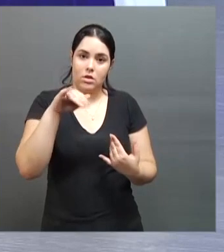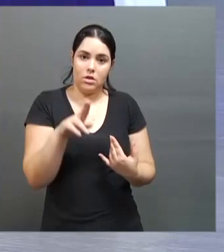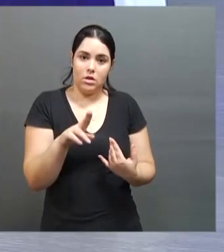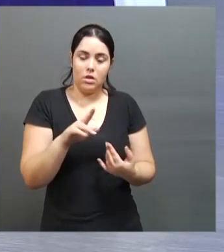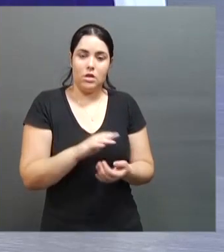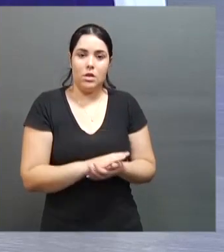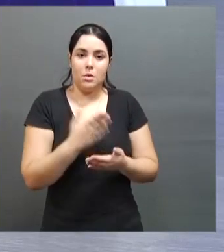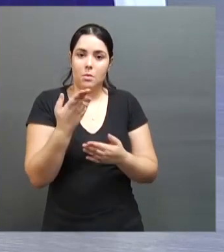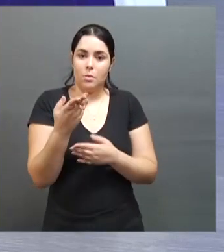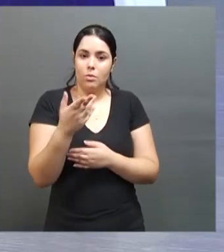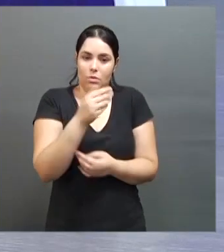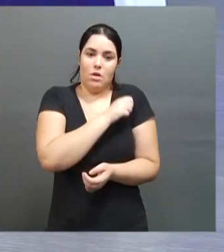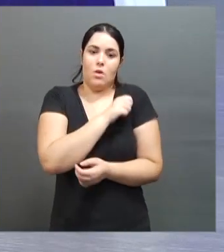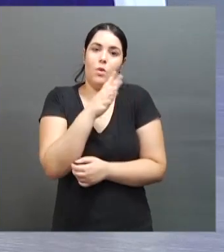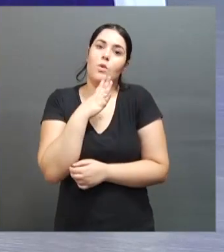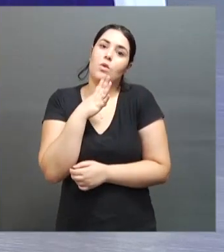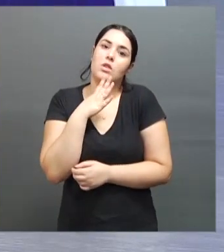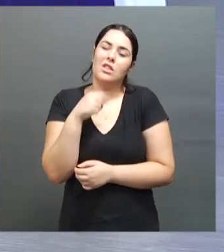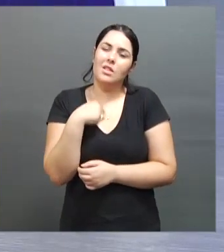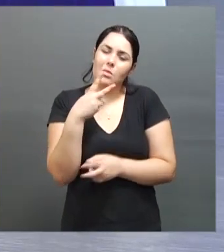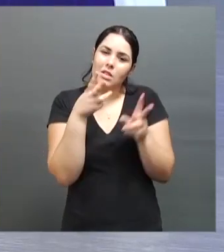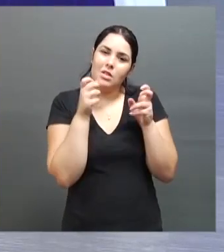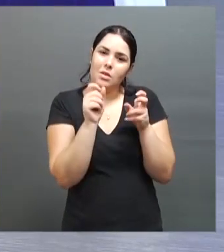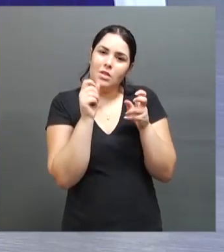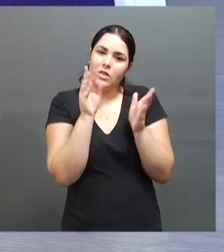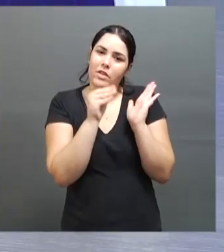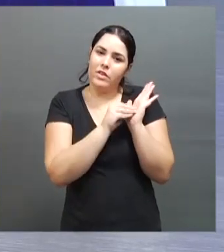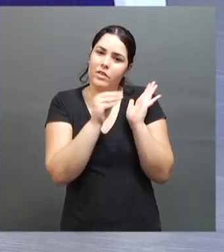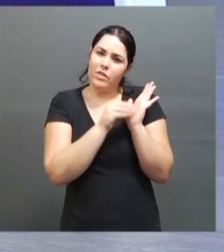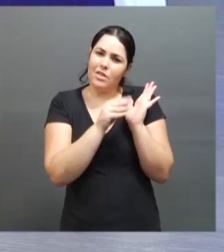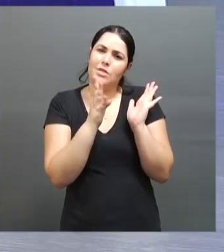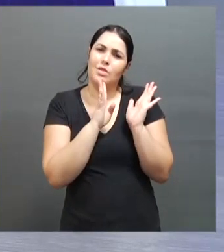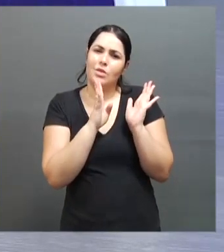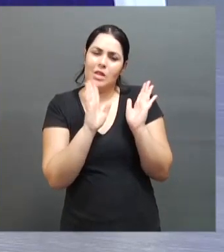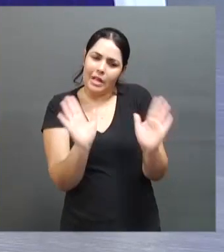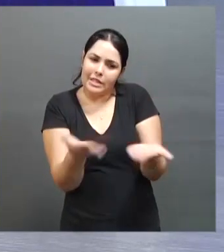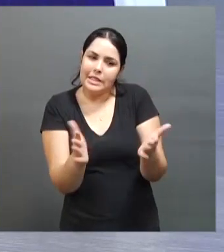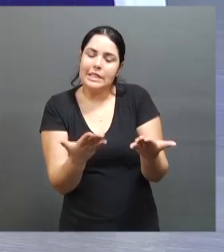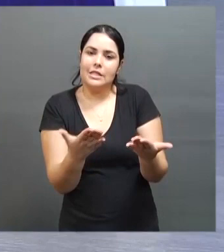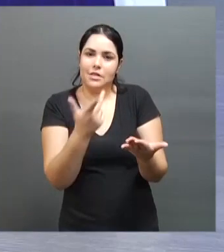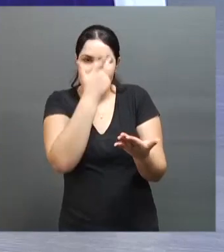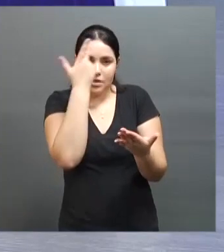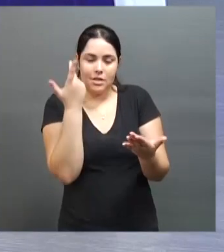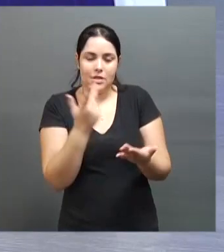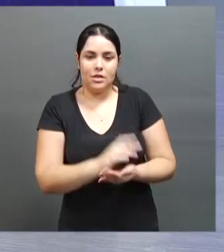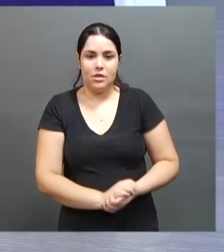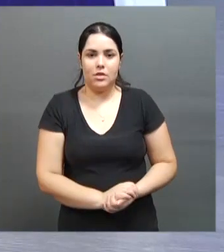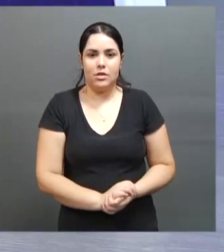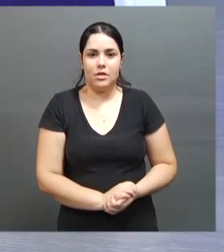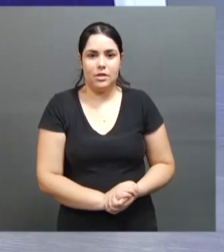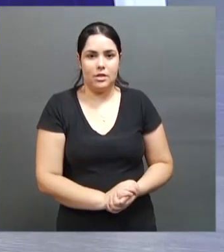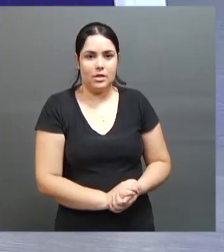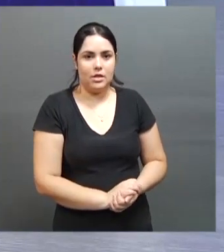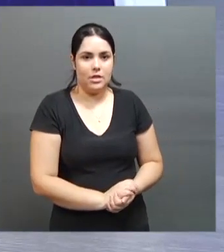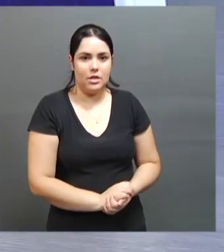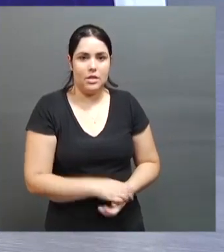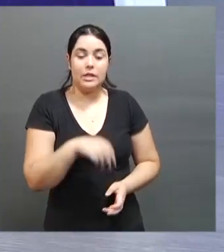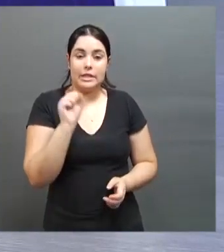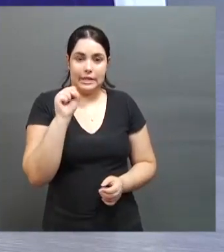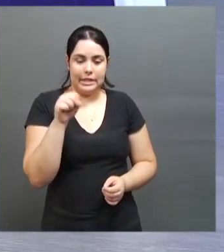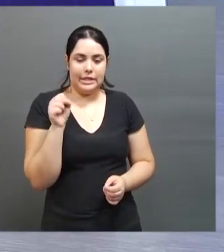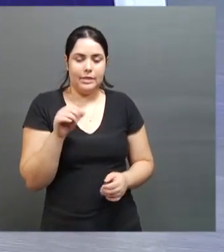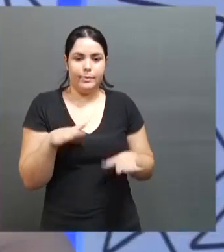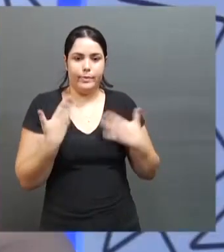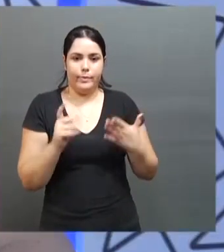conhecerem, né? E você percebeu uma questão de falta a gente conhecer e incentivar os nossos atletas, né? Como é que foi lá? Isso.